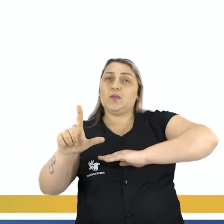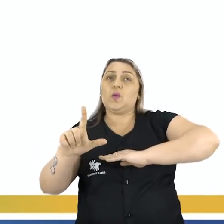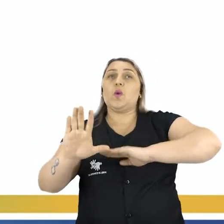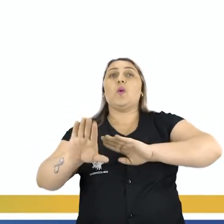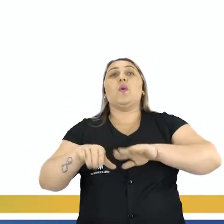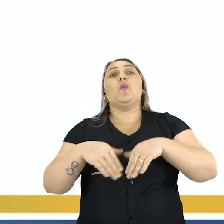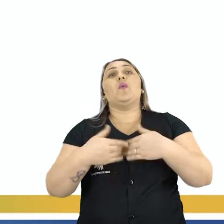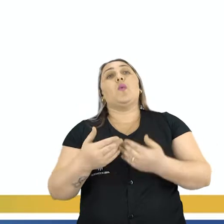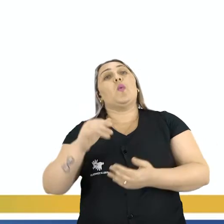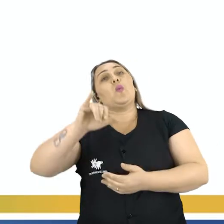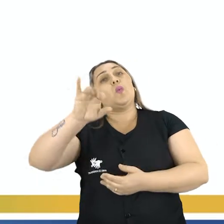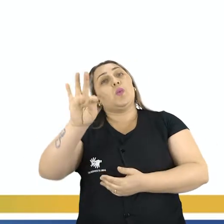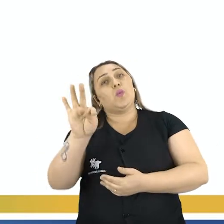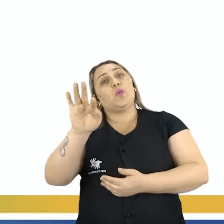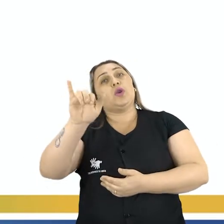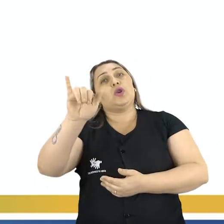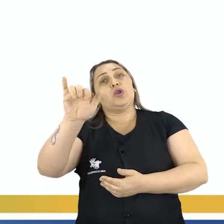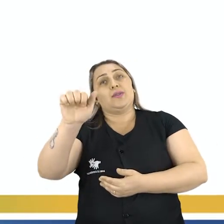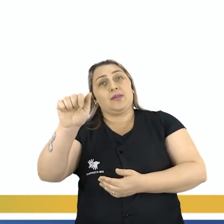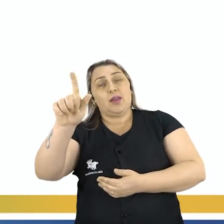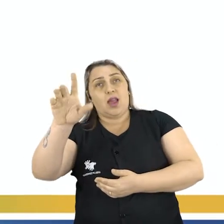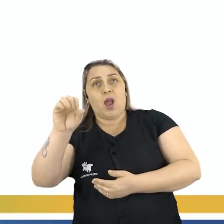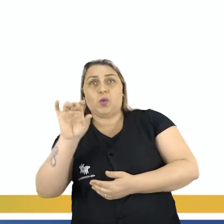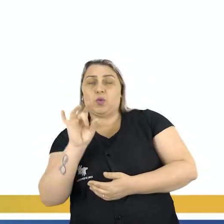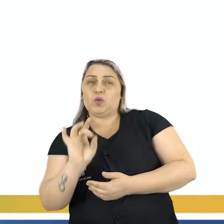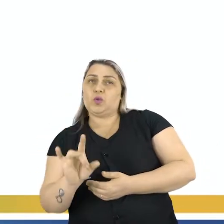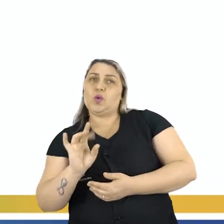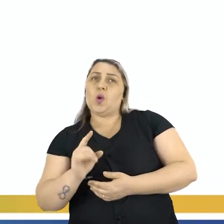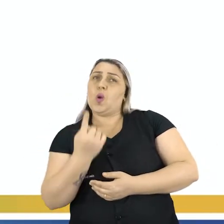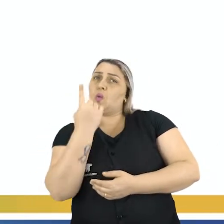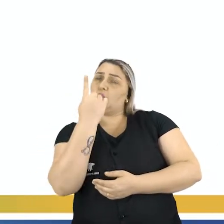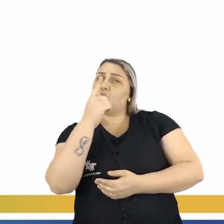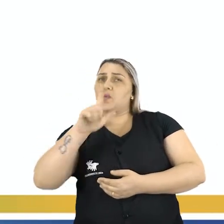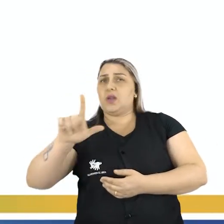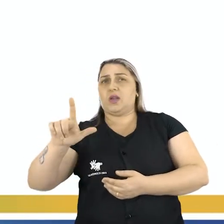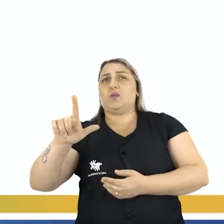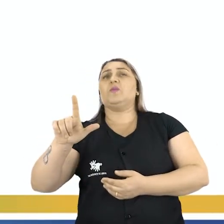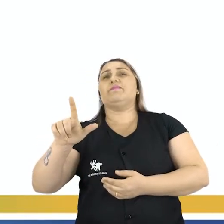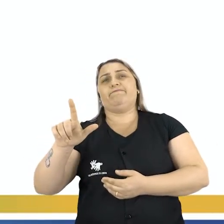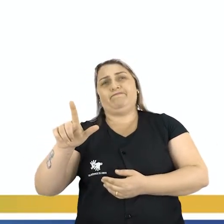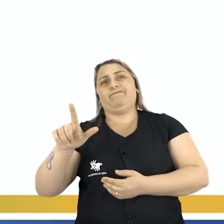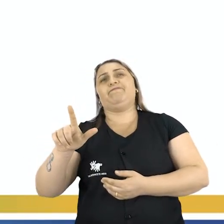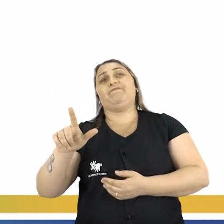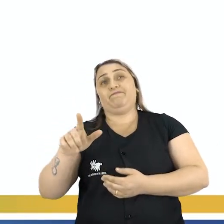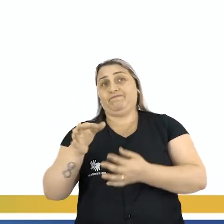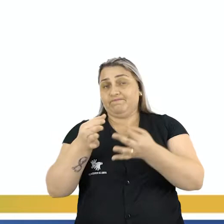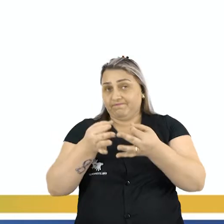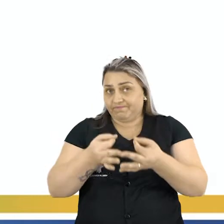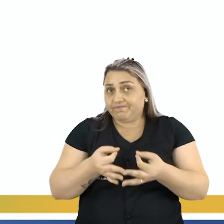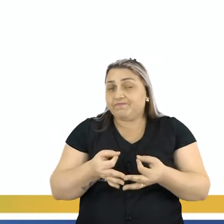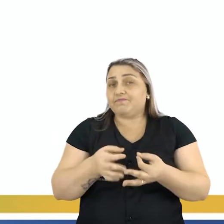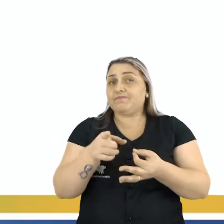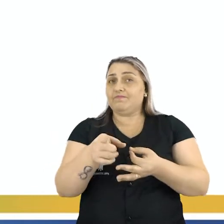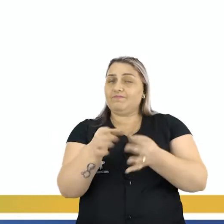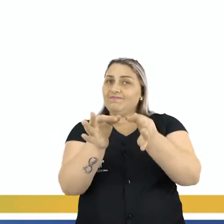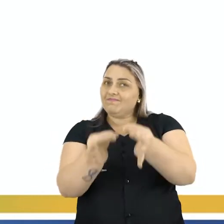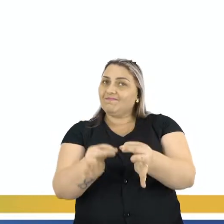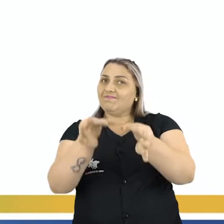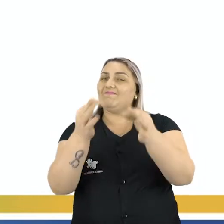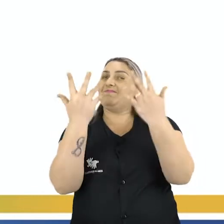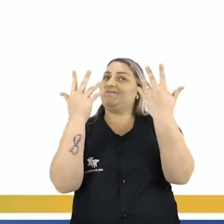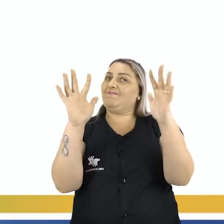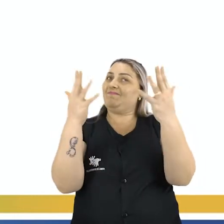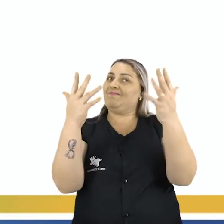o Tiago ele vai apenas levar de 1 em 1 litro Certamente você acertou